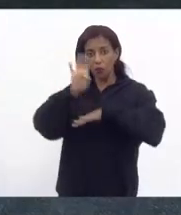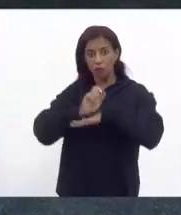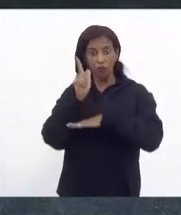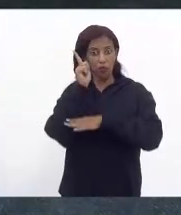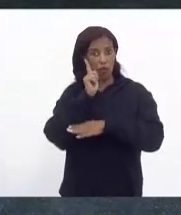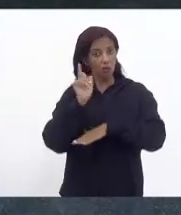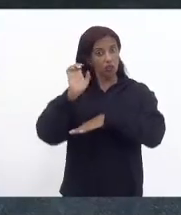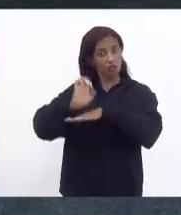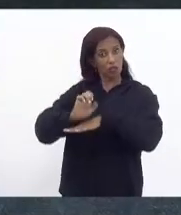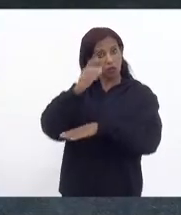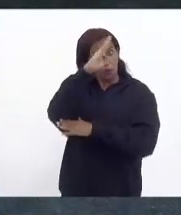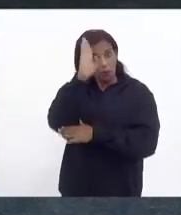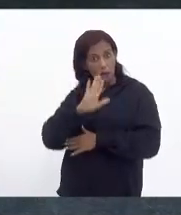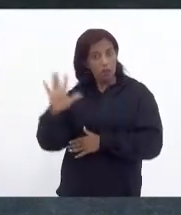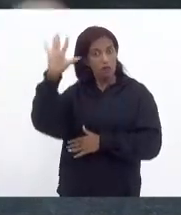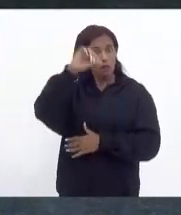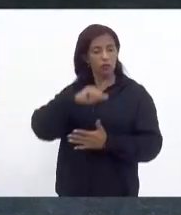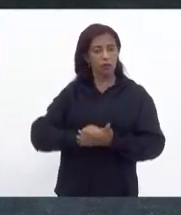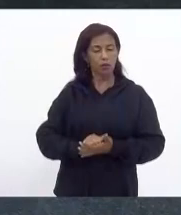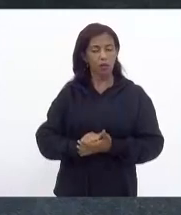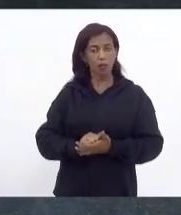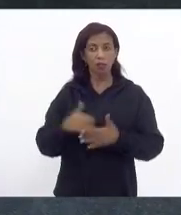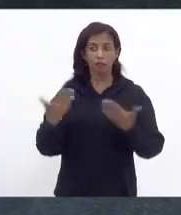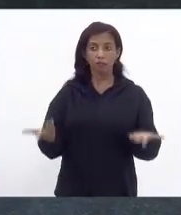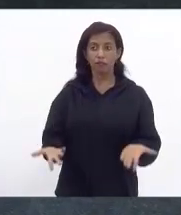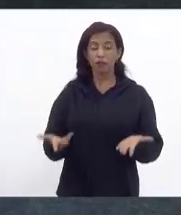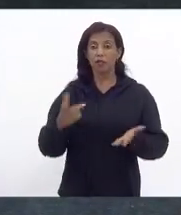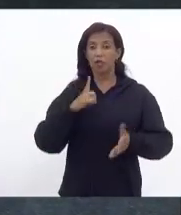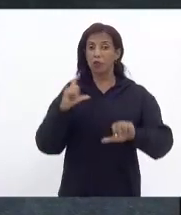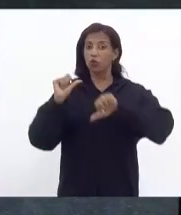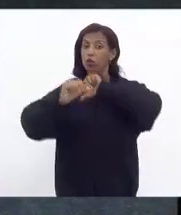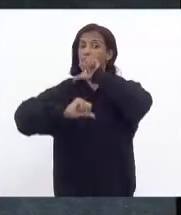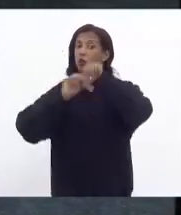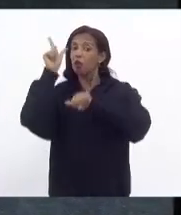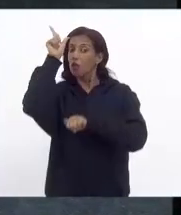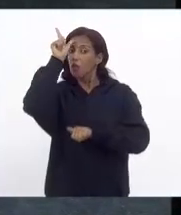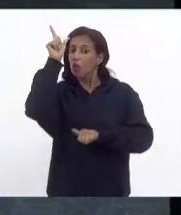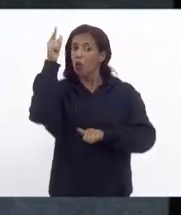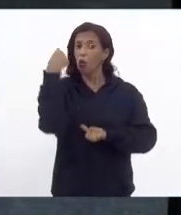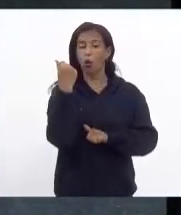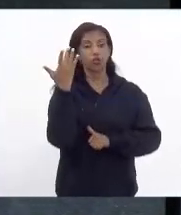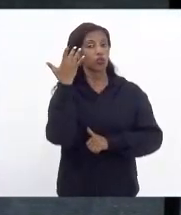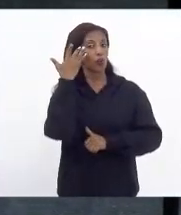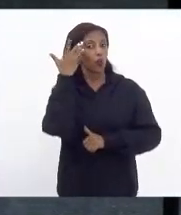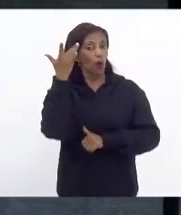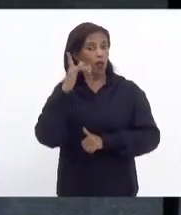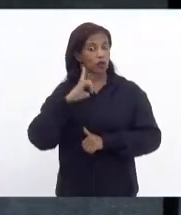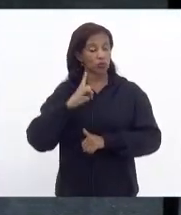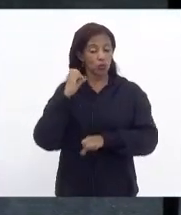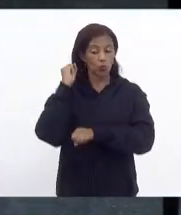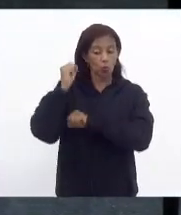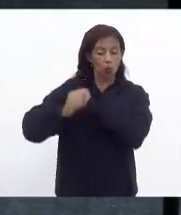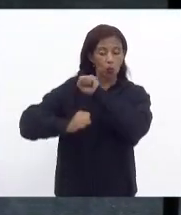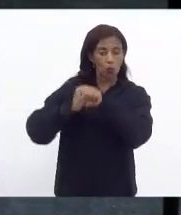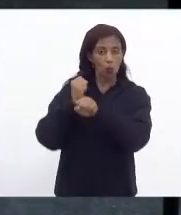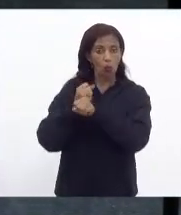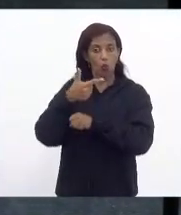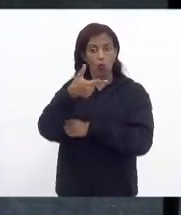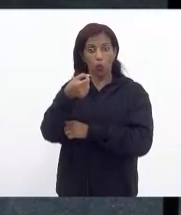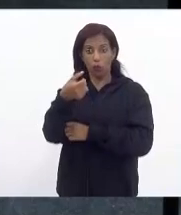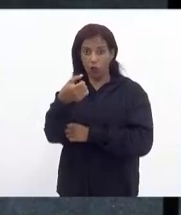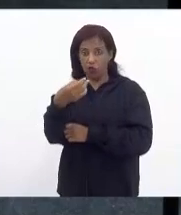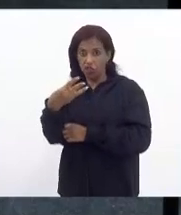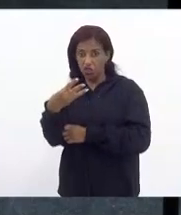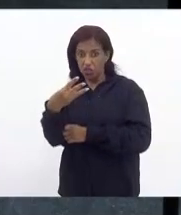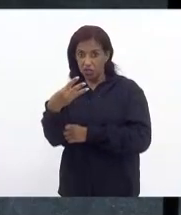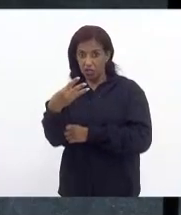estado e ganha o Brasil então assim temos que mudar essa lógica eu acho que o novo quadriênio partir de 2023 não vai ser agora